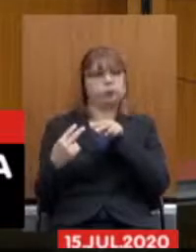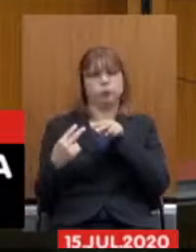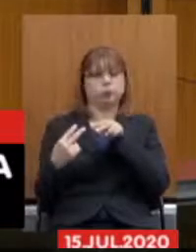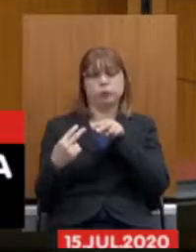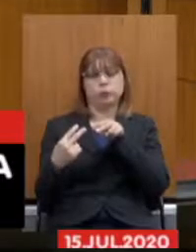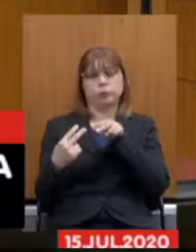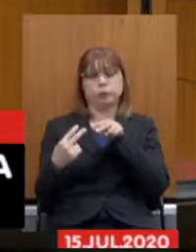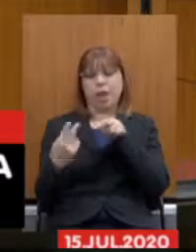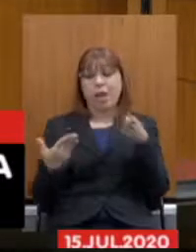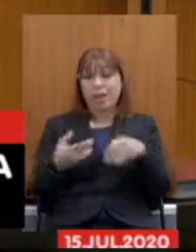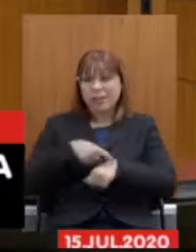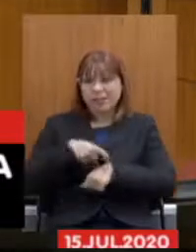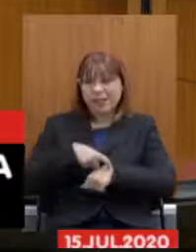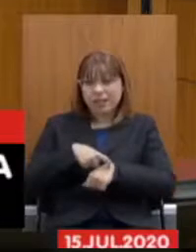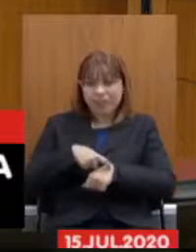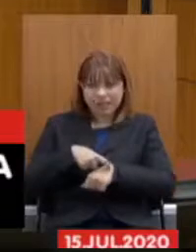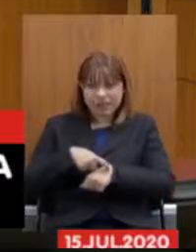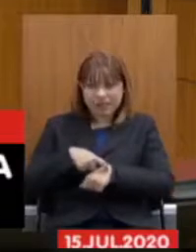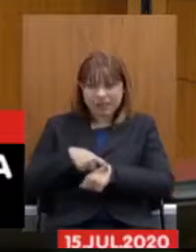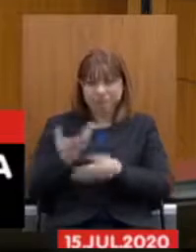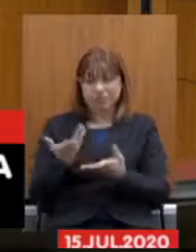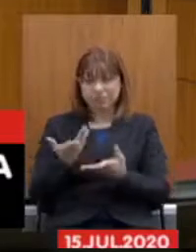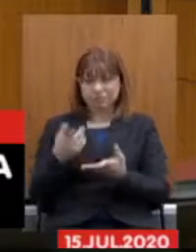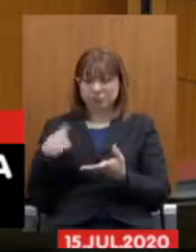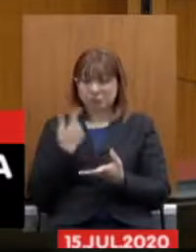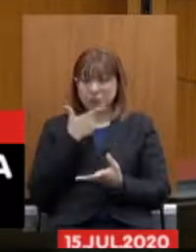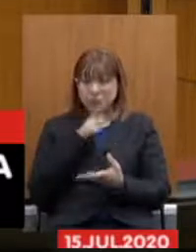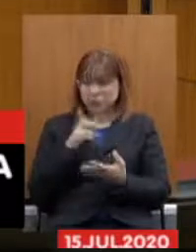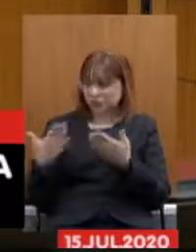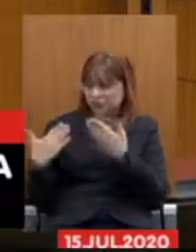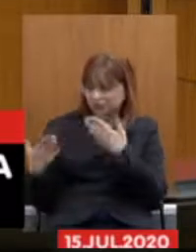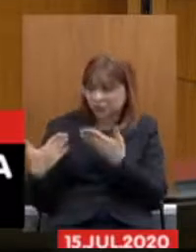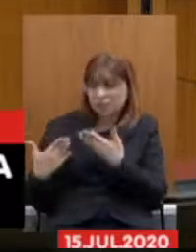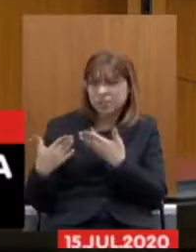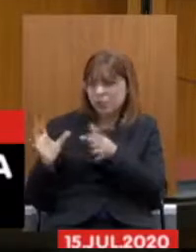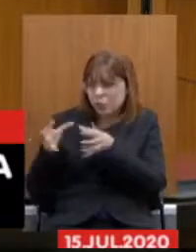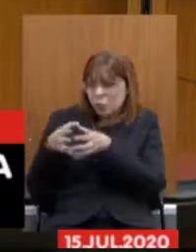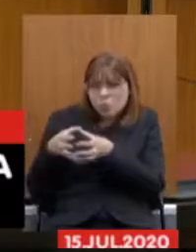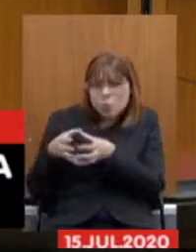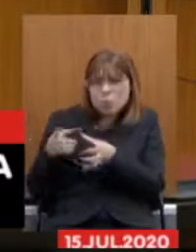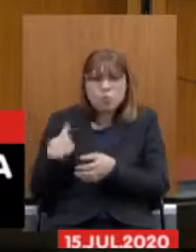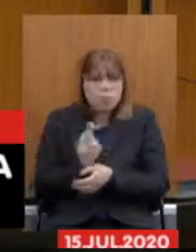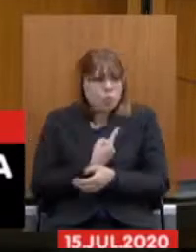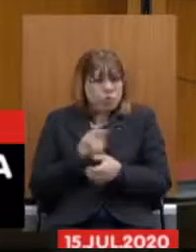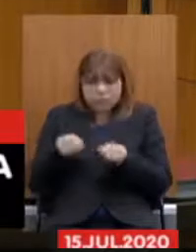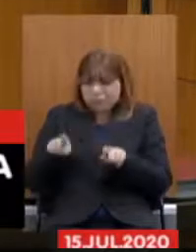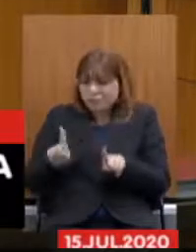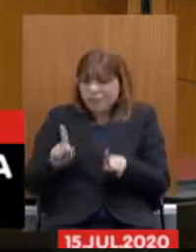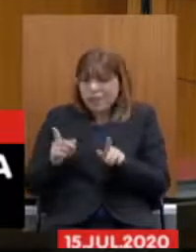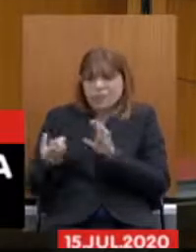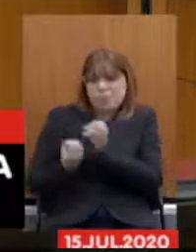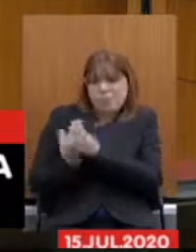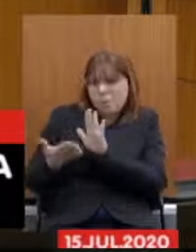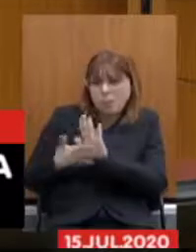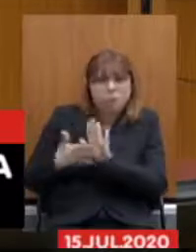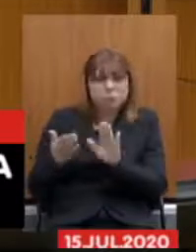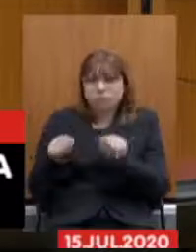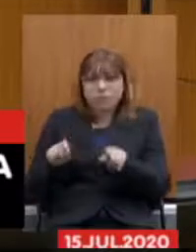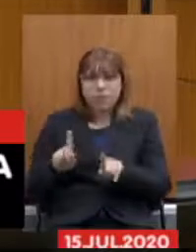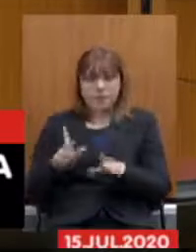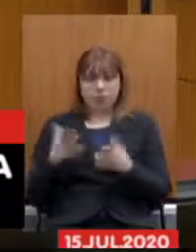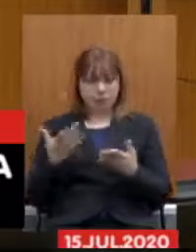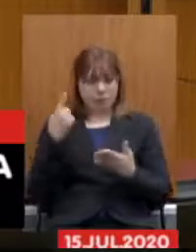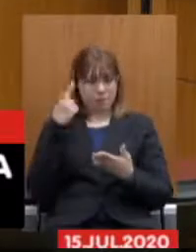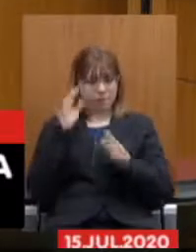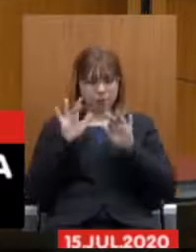condições, nesse momento, de estar debatendo com a nossa classe, de estar conversando, de construir propostas. Então, para mim, um formulário